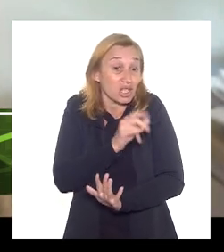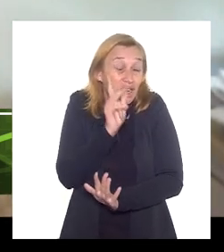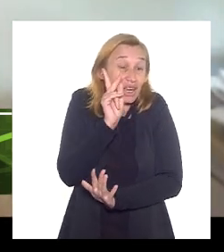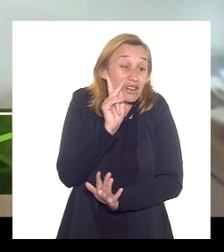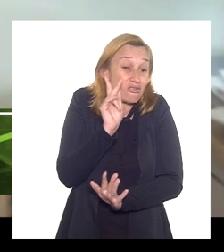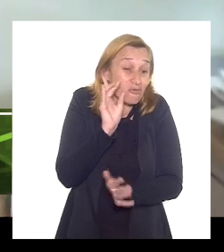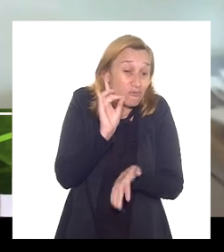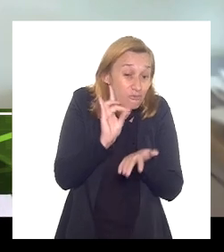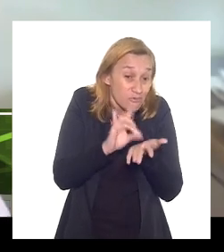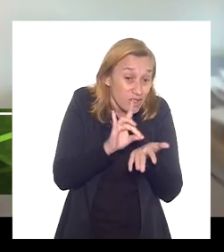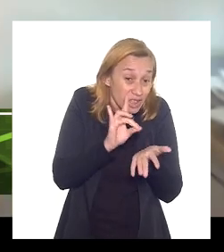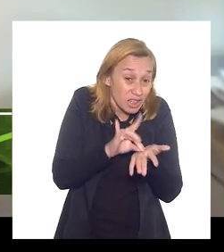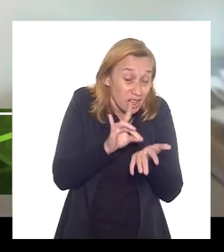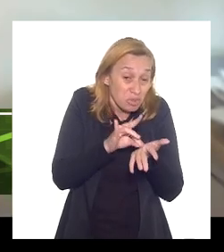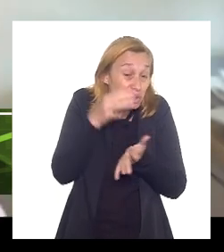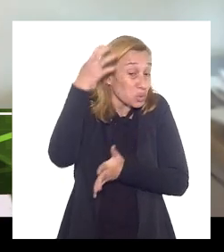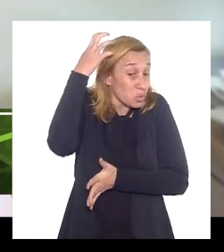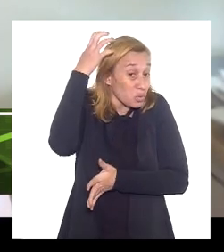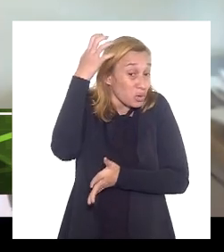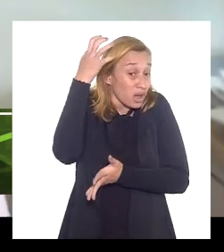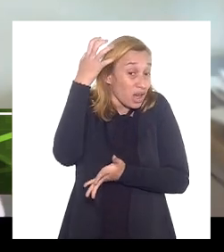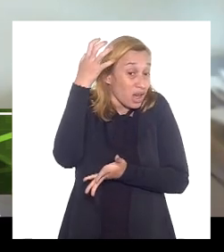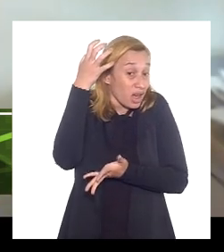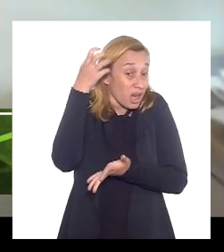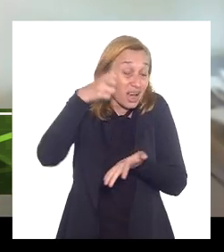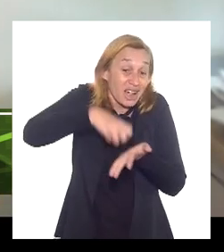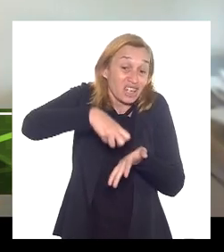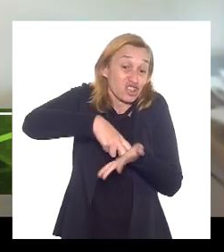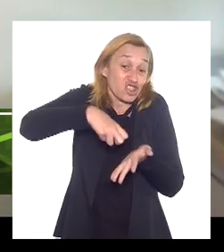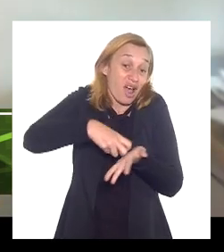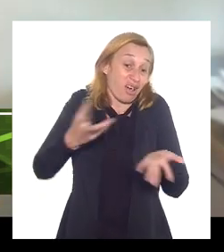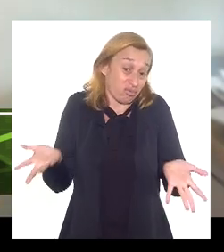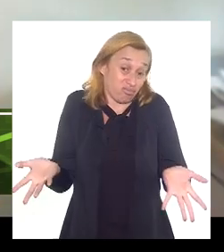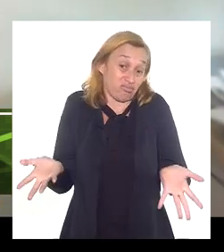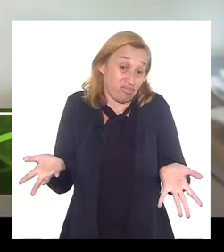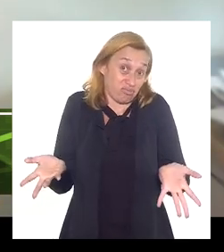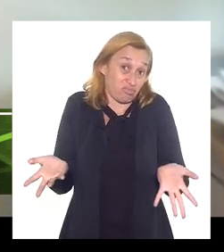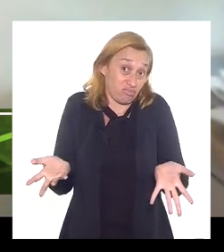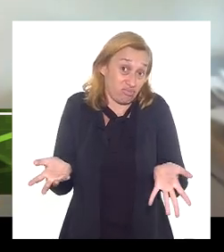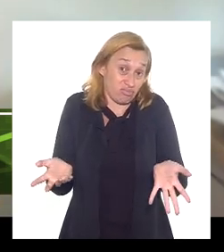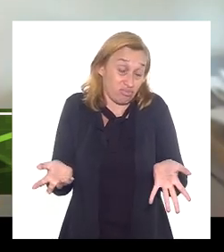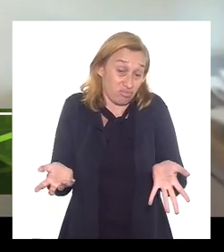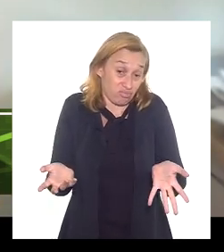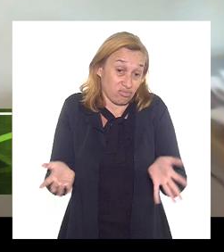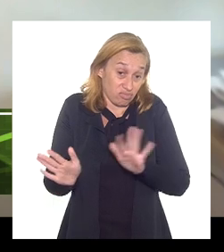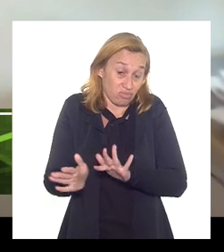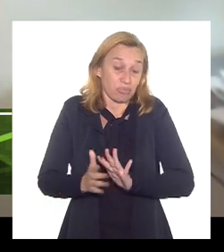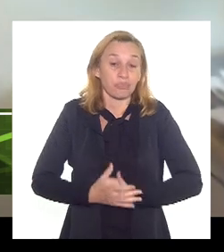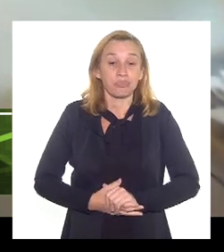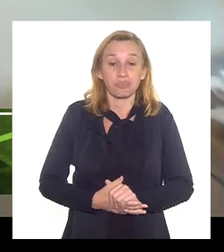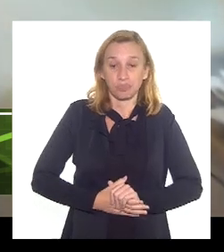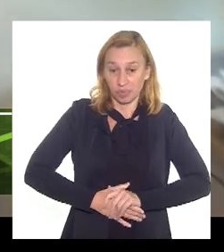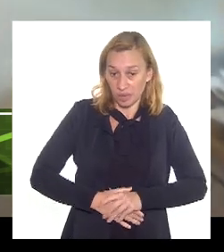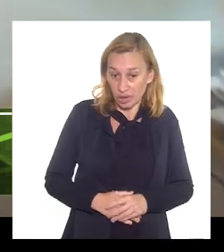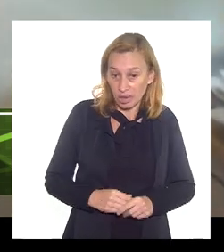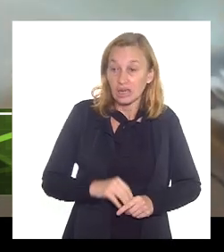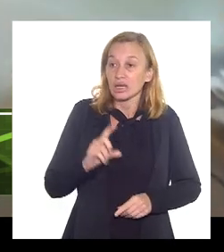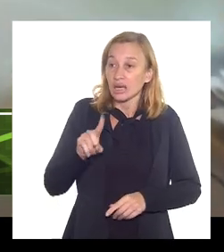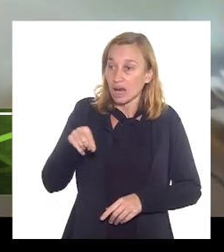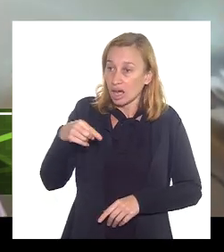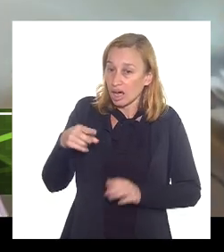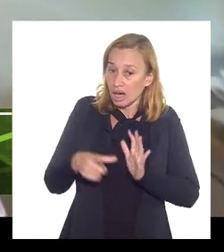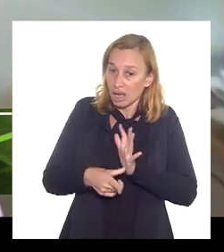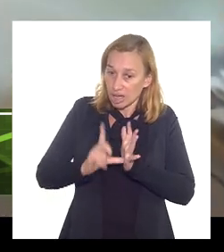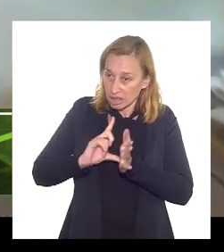historicamente punido o quadro é claro antes de passar devolver o senhor o deputado Valdez